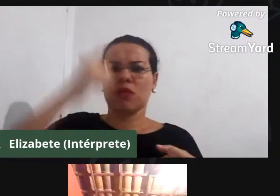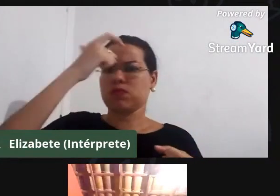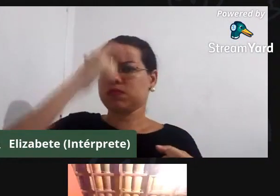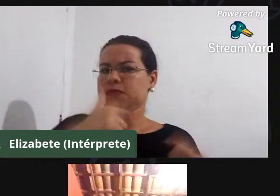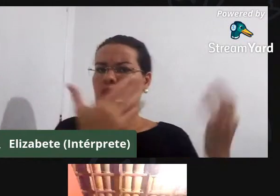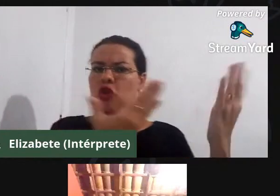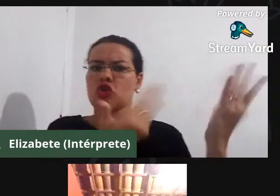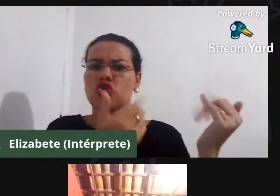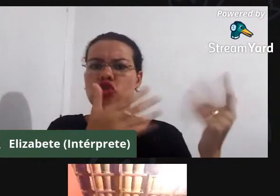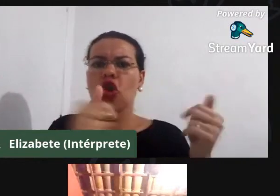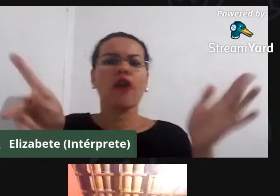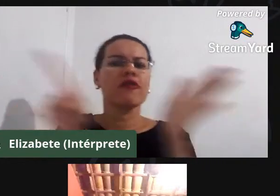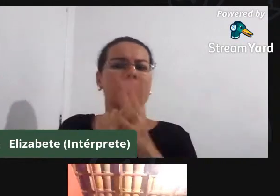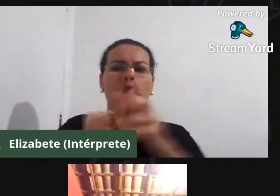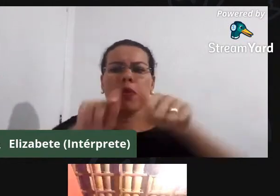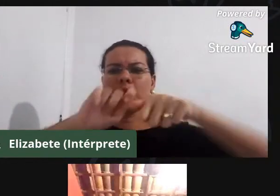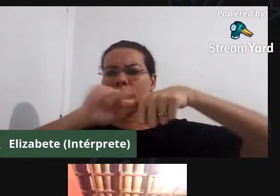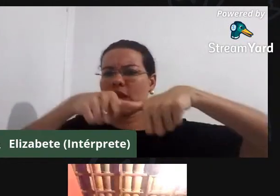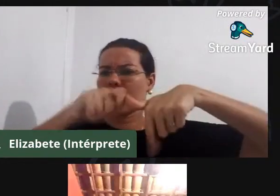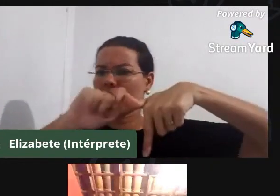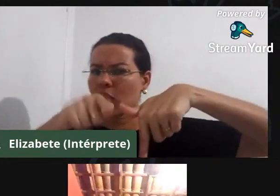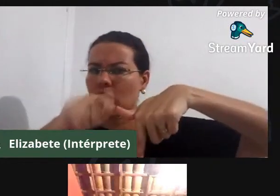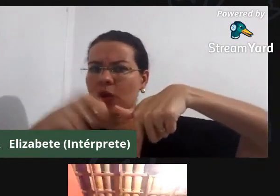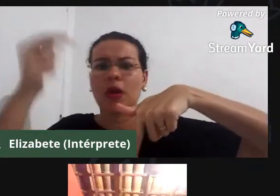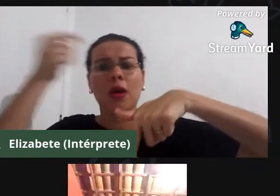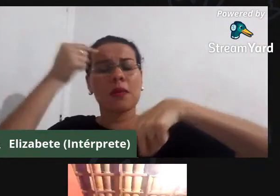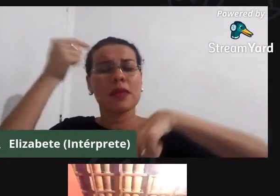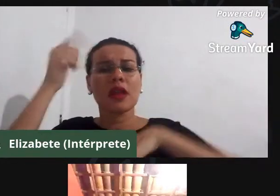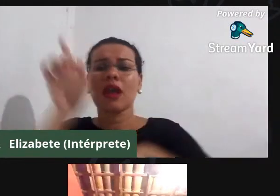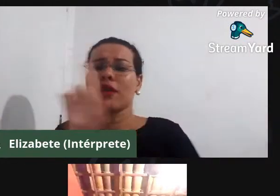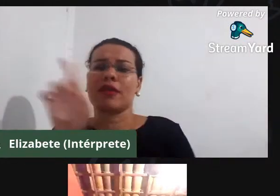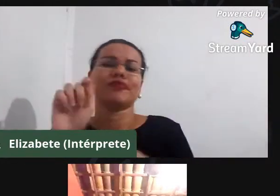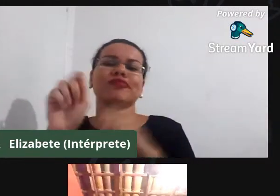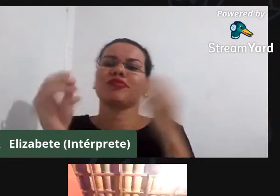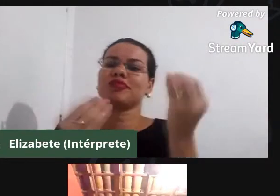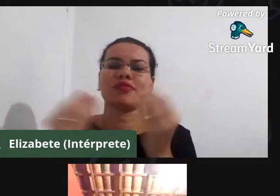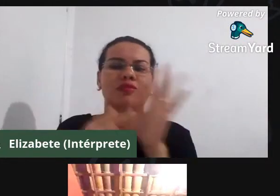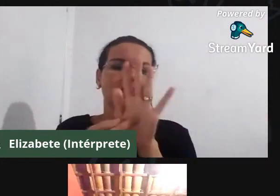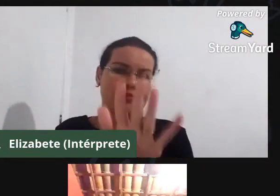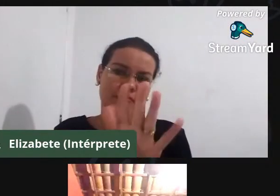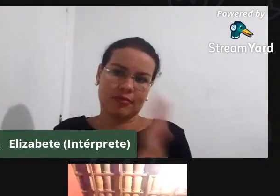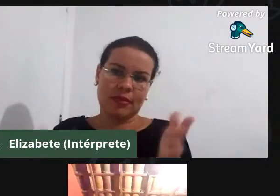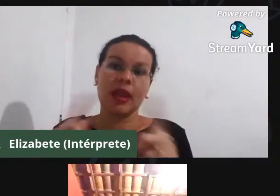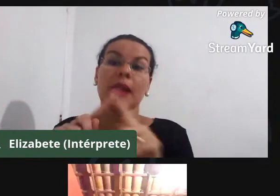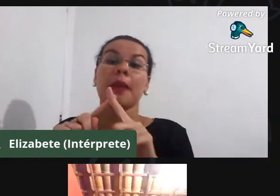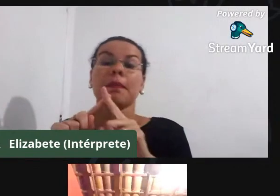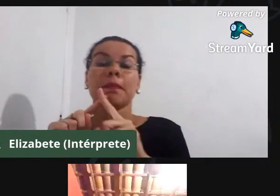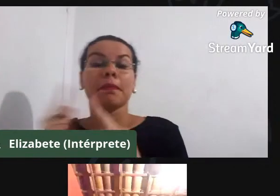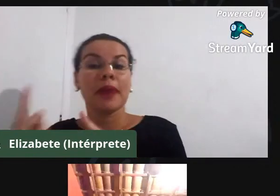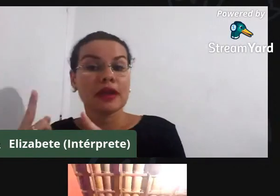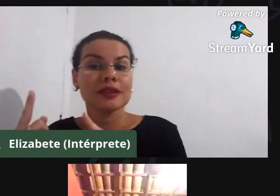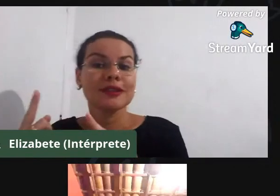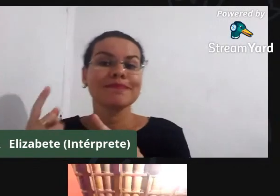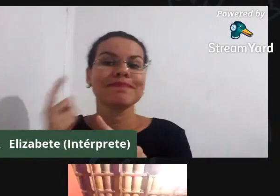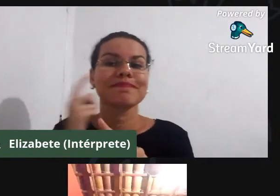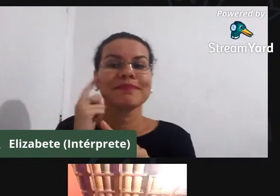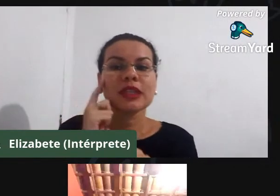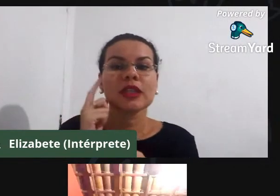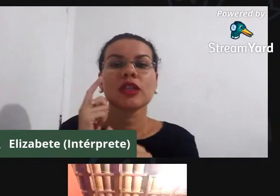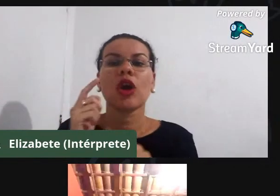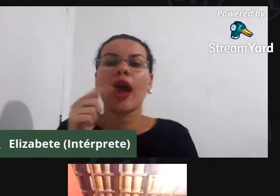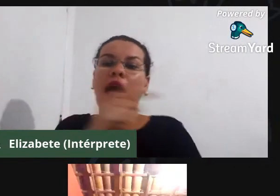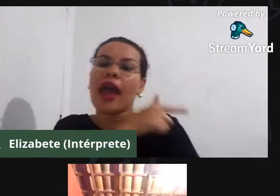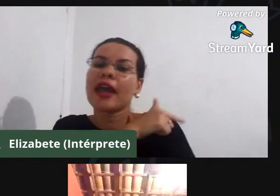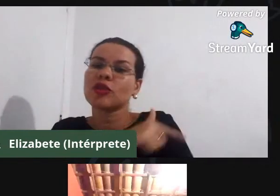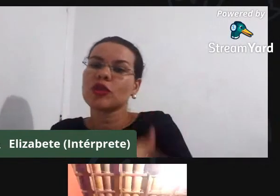ele, acho que nem entraria em questão, né, mas infelizmente a educação que nós temos ainda não